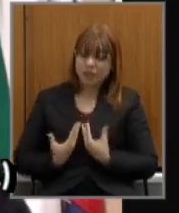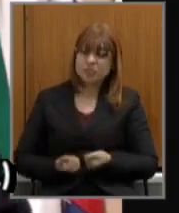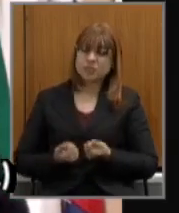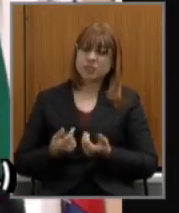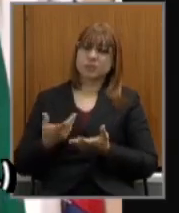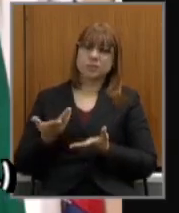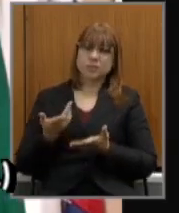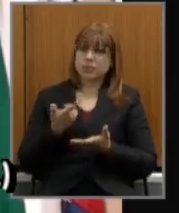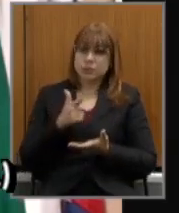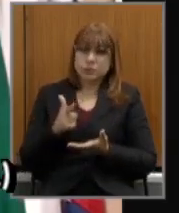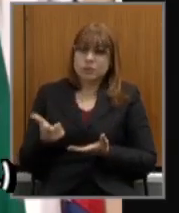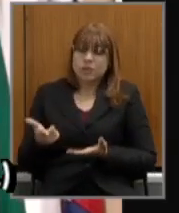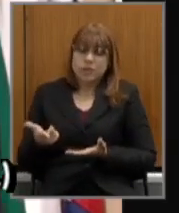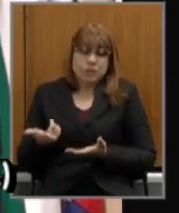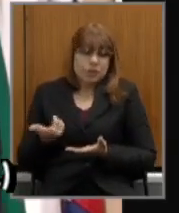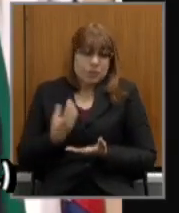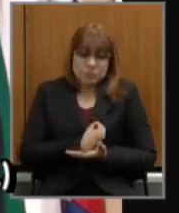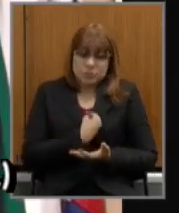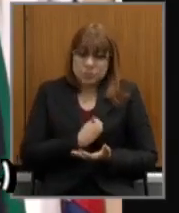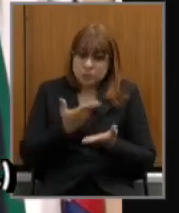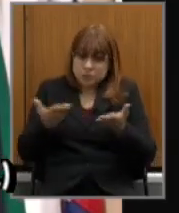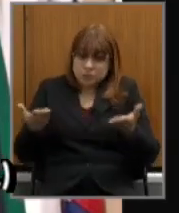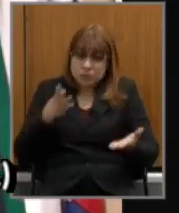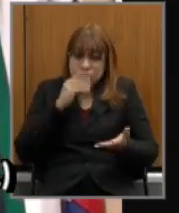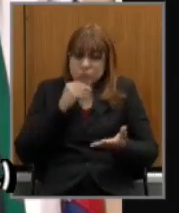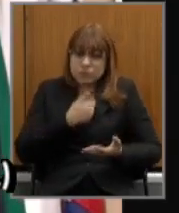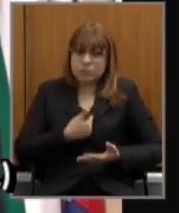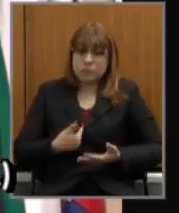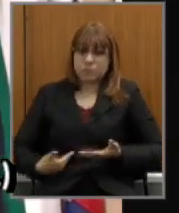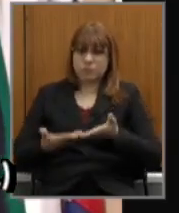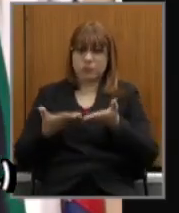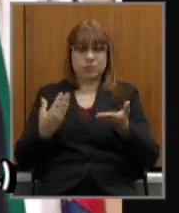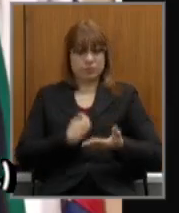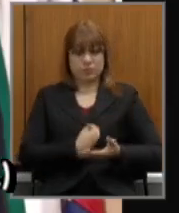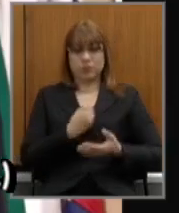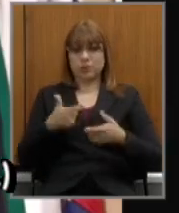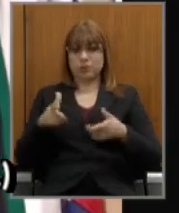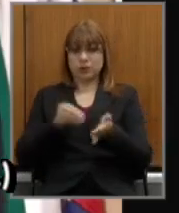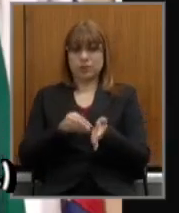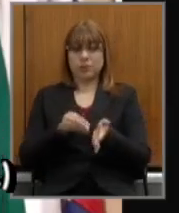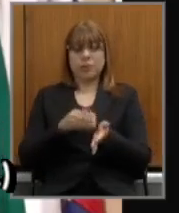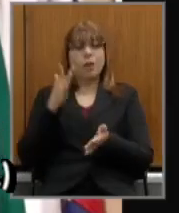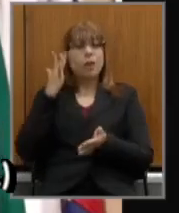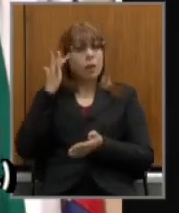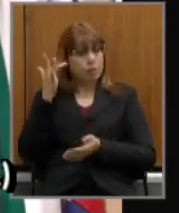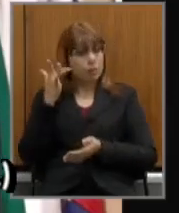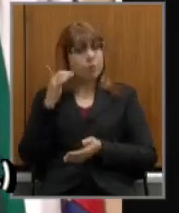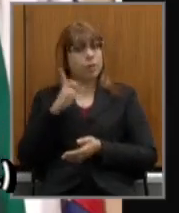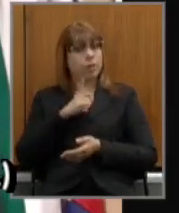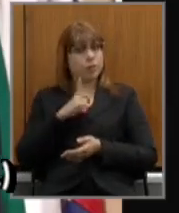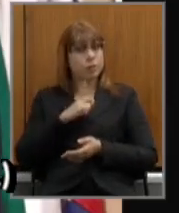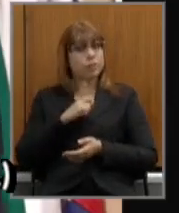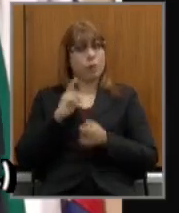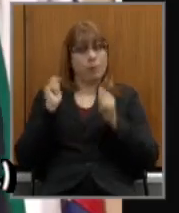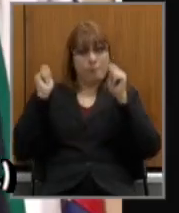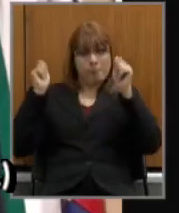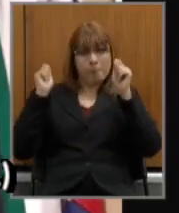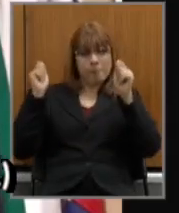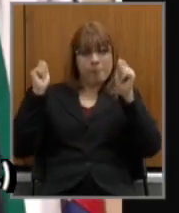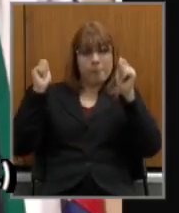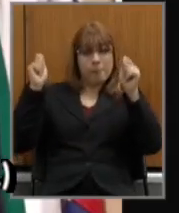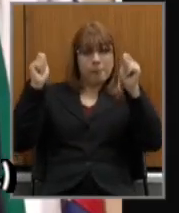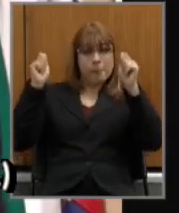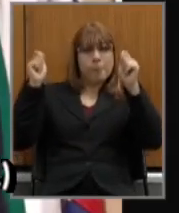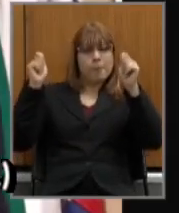principais interessados que são os servidores públicos de Minas Gerais amanhã tem uma manifestação em Belo Horizonte